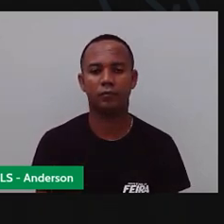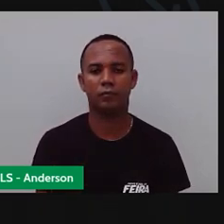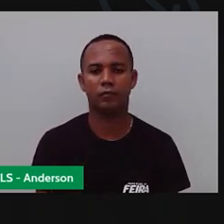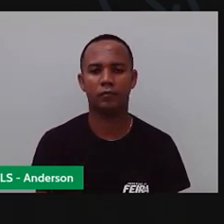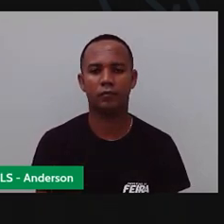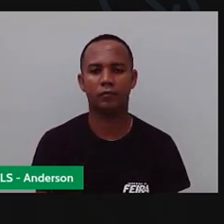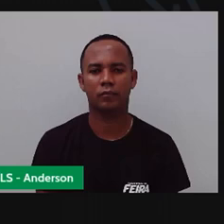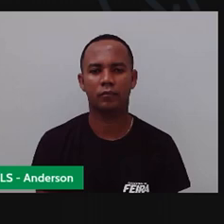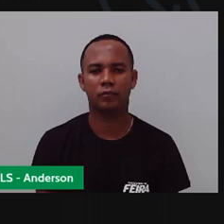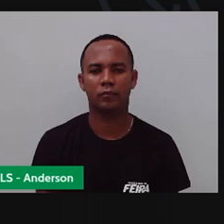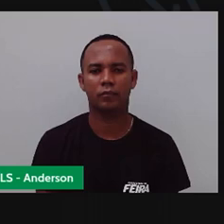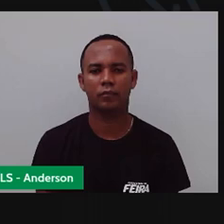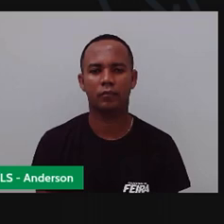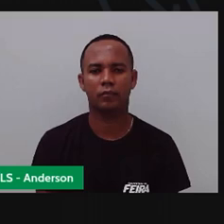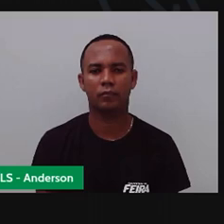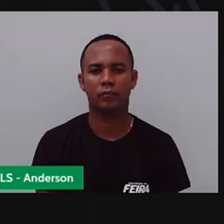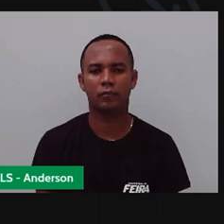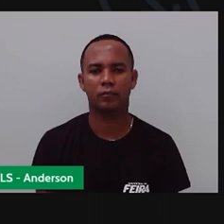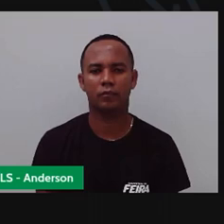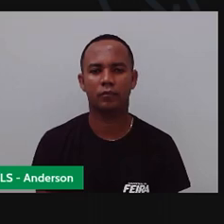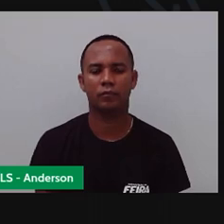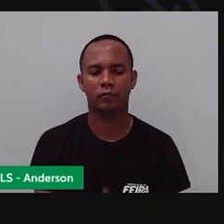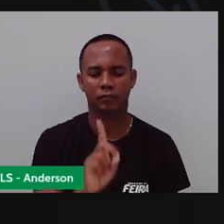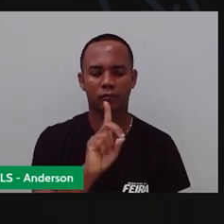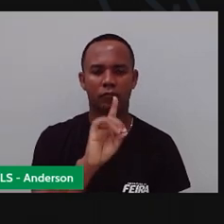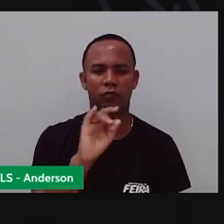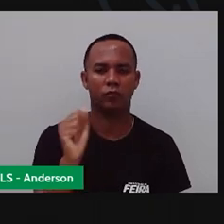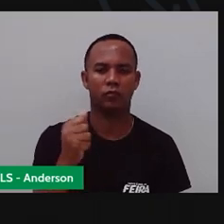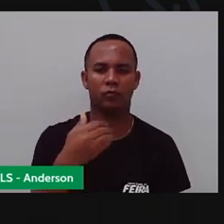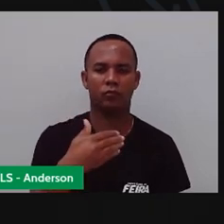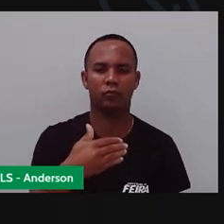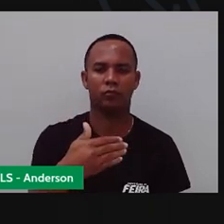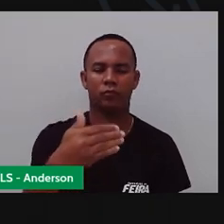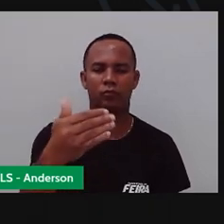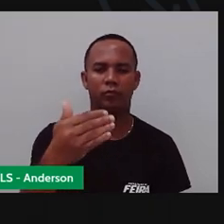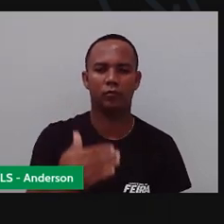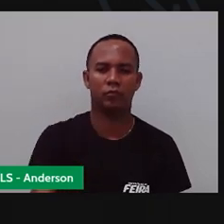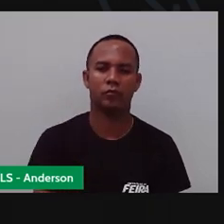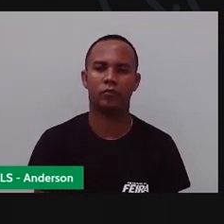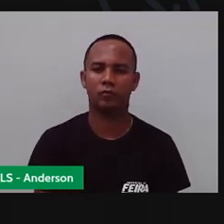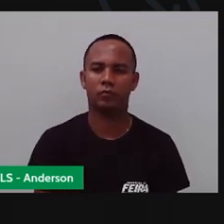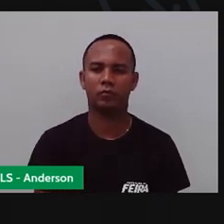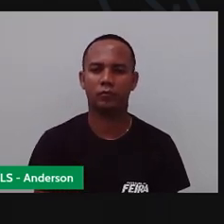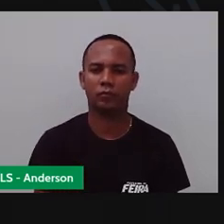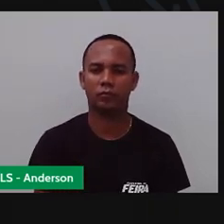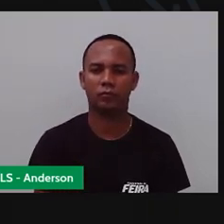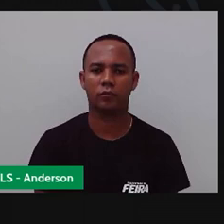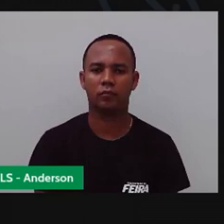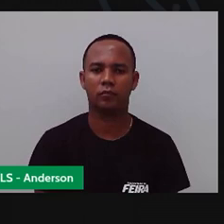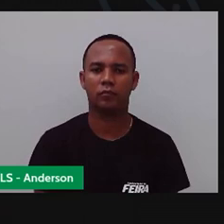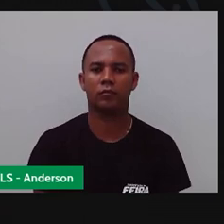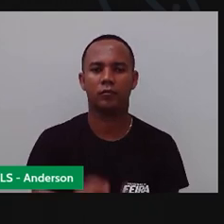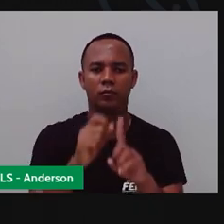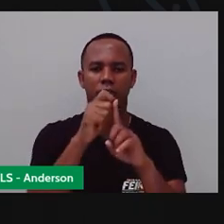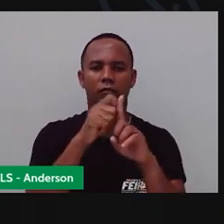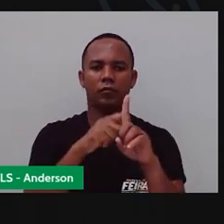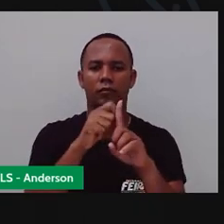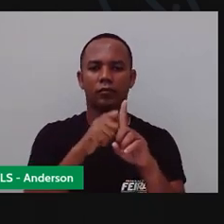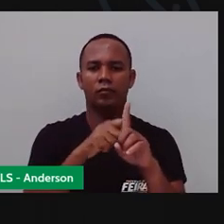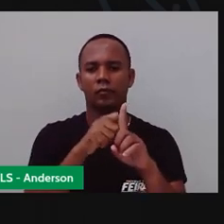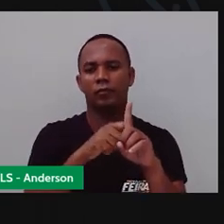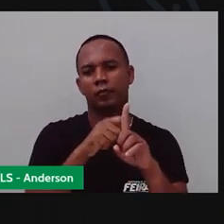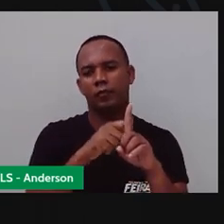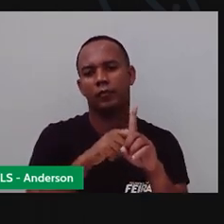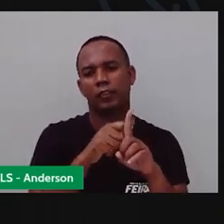aqui. Já o quê? Os dias, né? Até o trinta e um. Quais são os meses do ano? Você sabe,